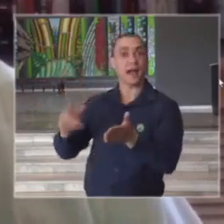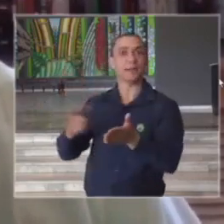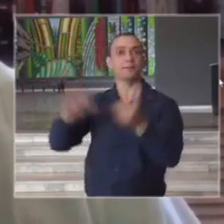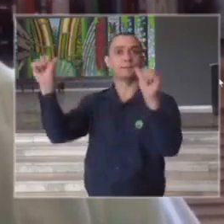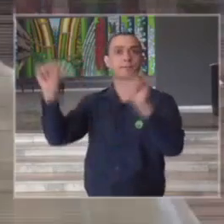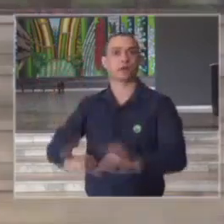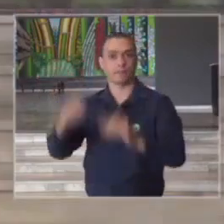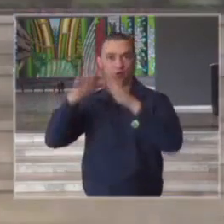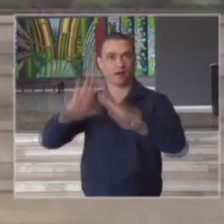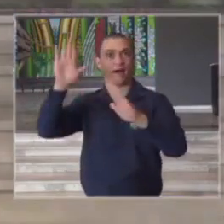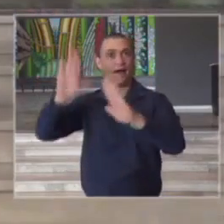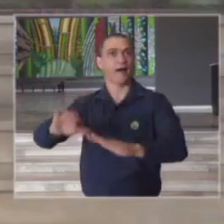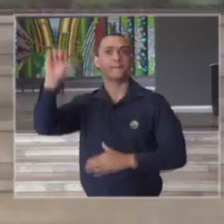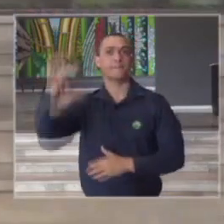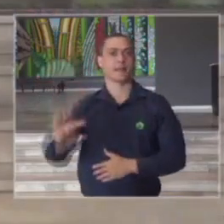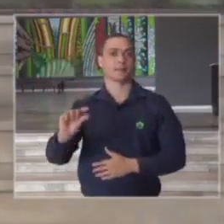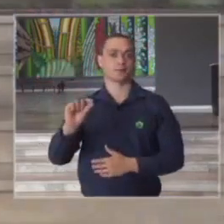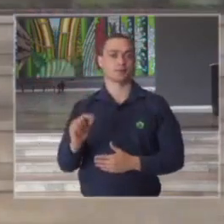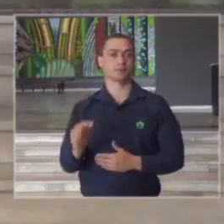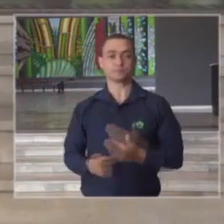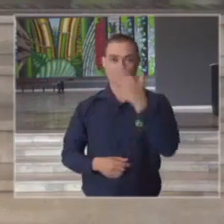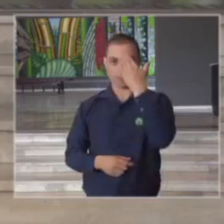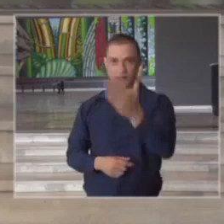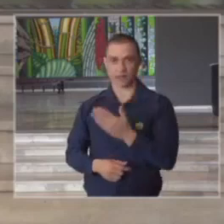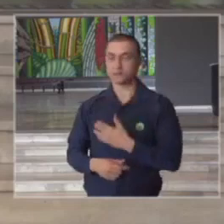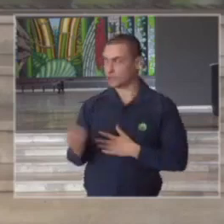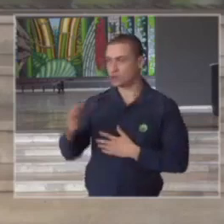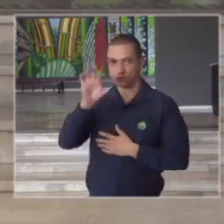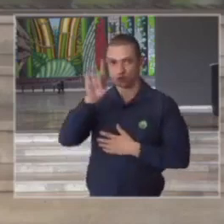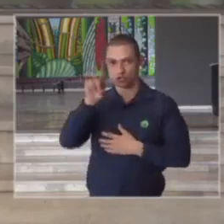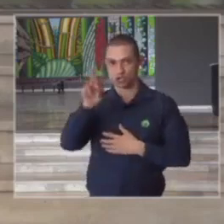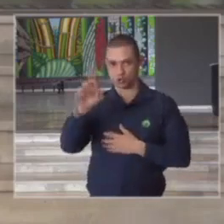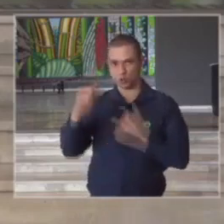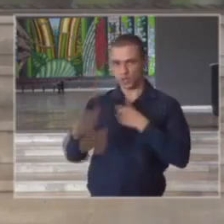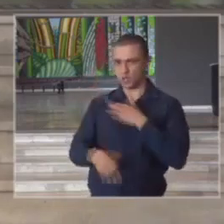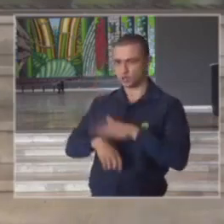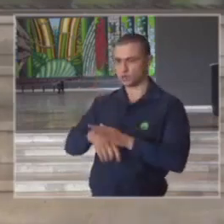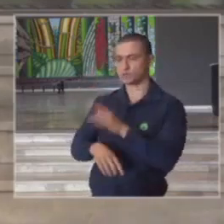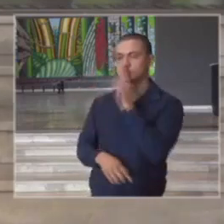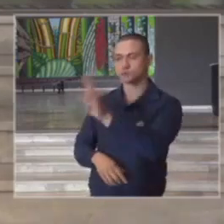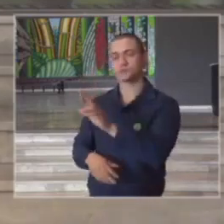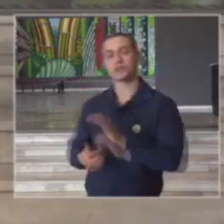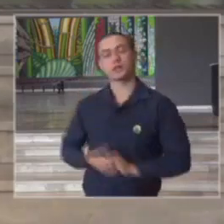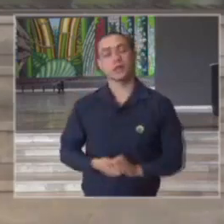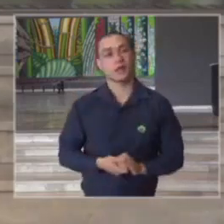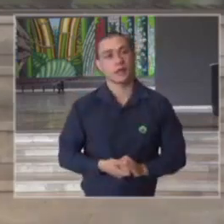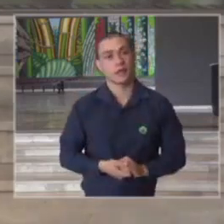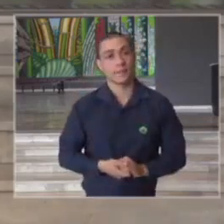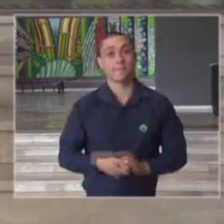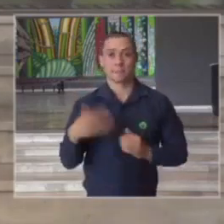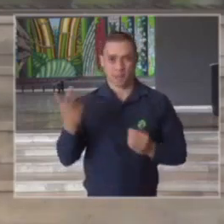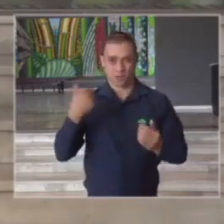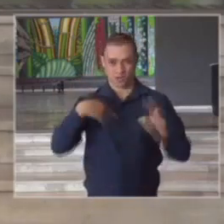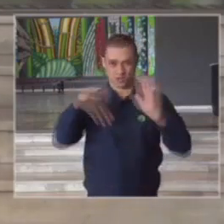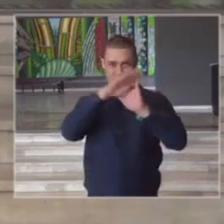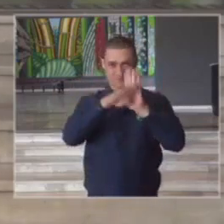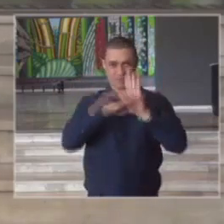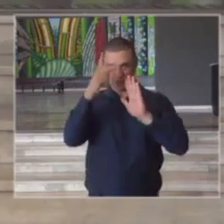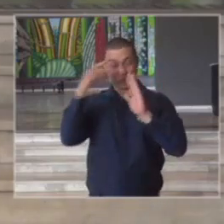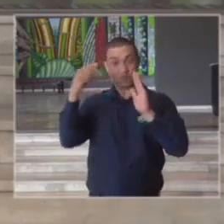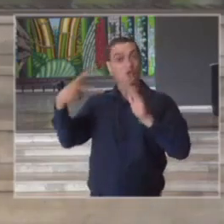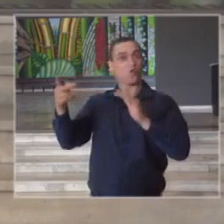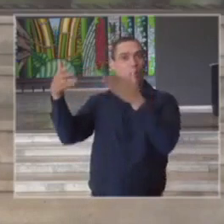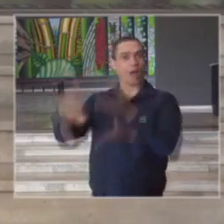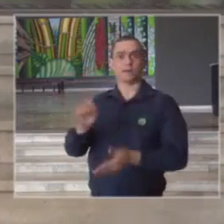obrigado obrigado Xandu eu mesmo responderei a sua pergunta as medidas de relaxamento não